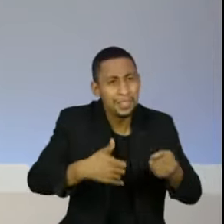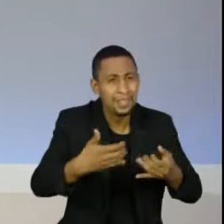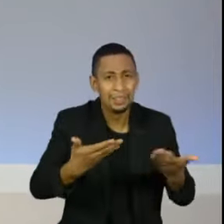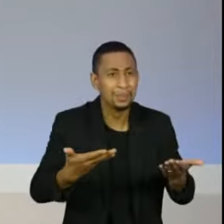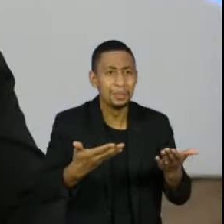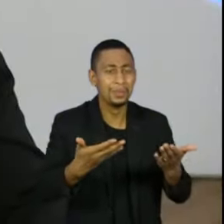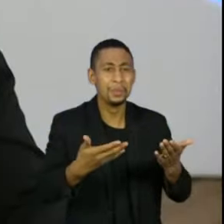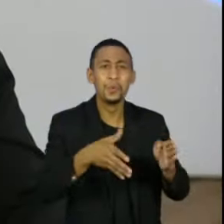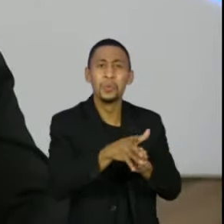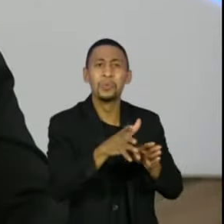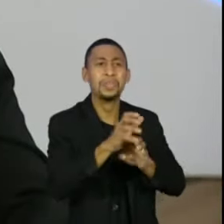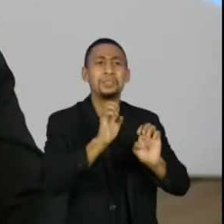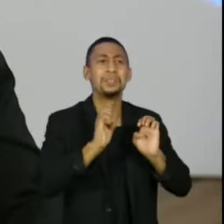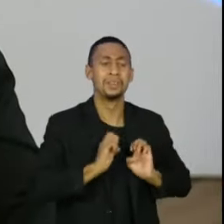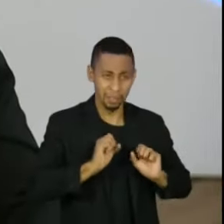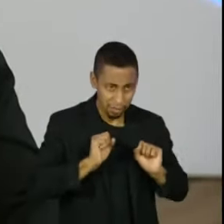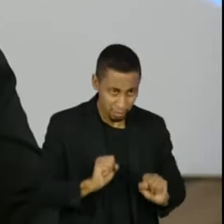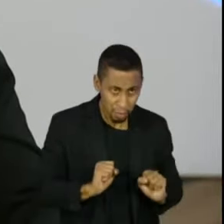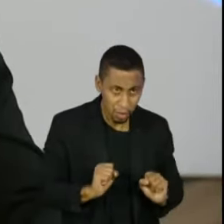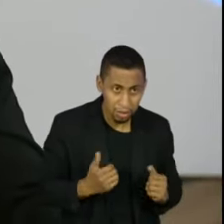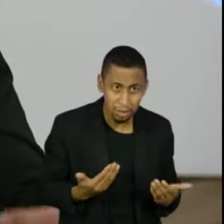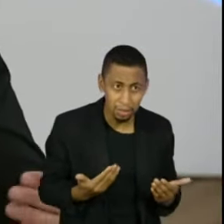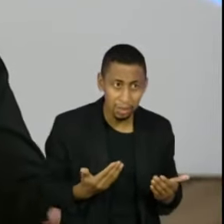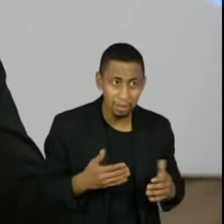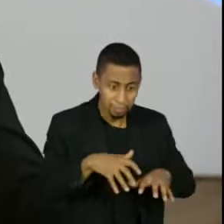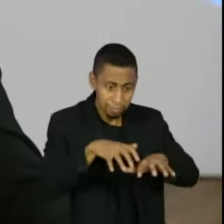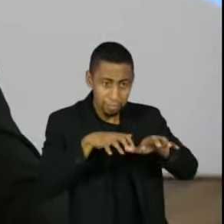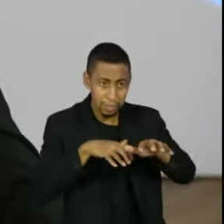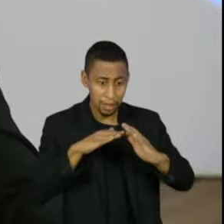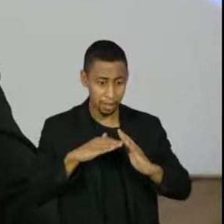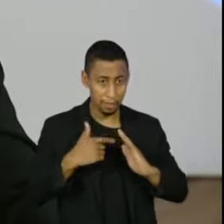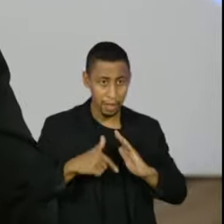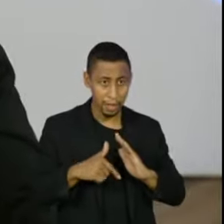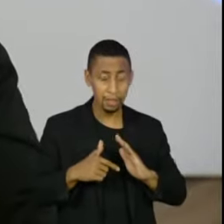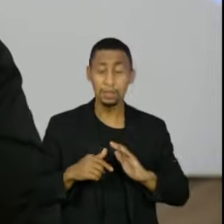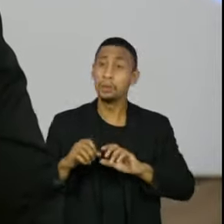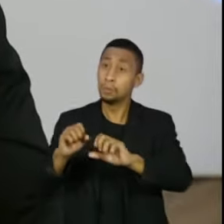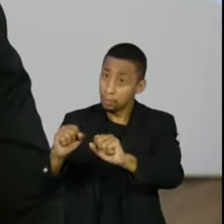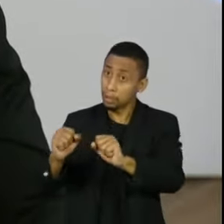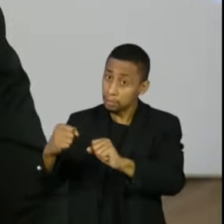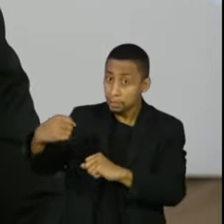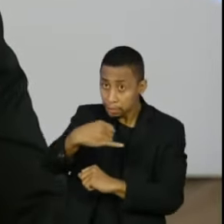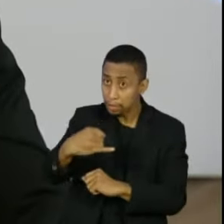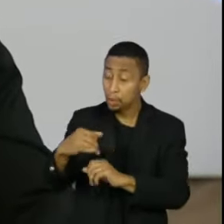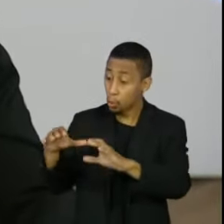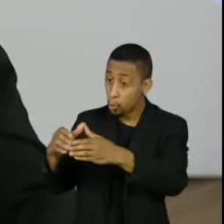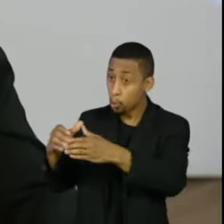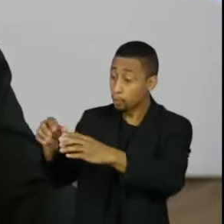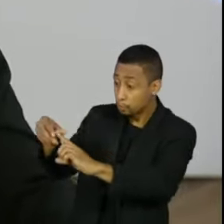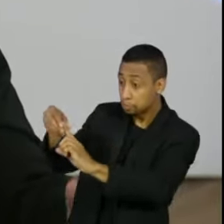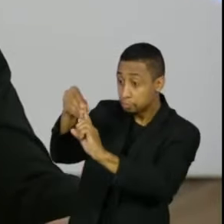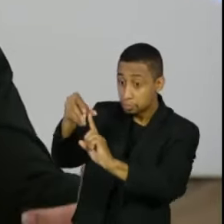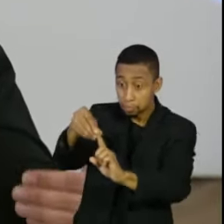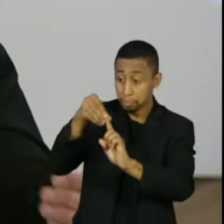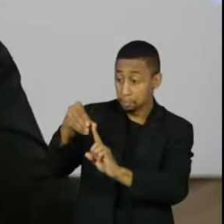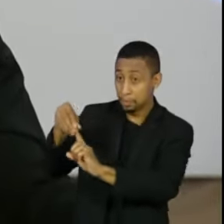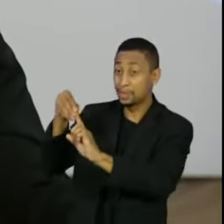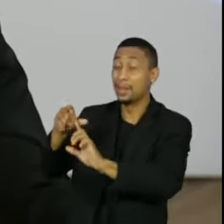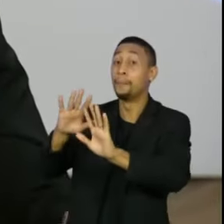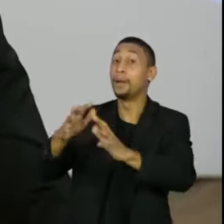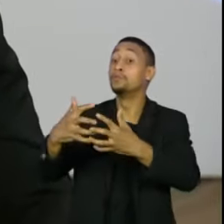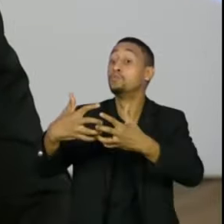instalar? Pode instalar o Conselho de Ética também, não há dúvida alguma, inclusive com membros que são eleitos, diferentemente das outras comissões. Mas o